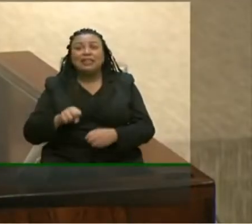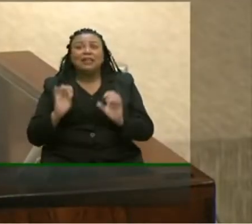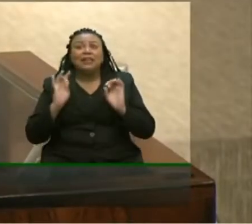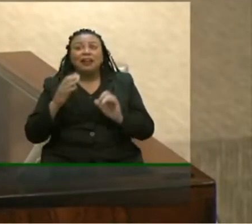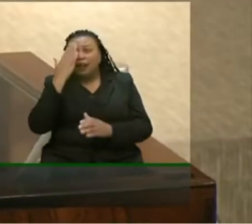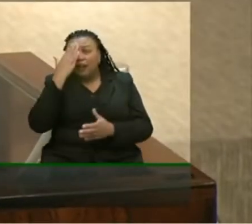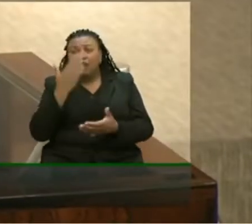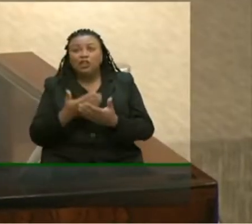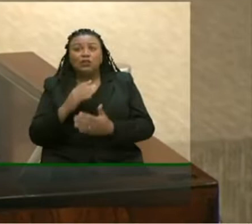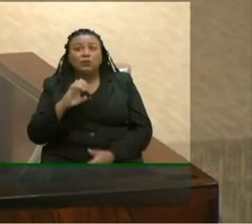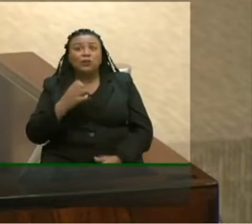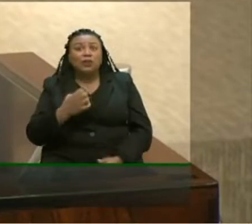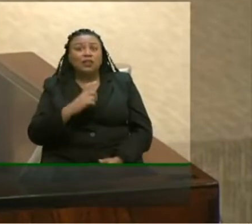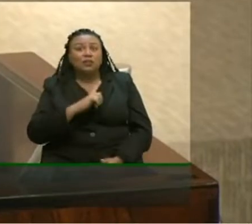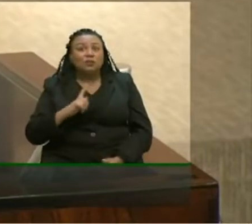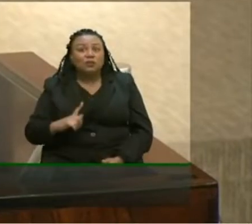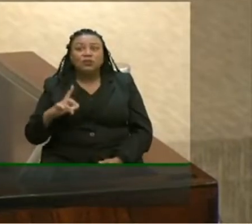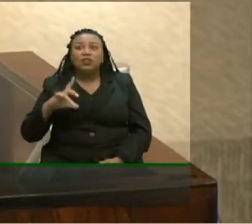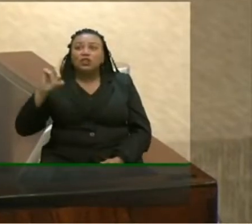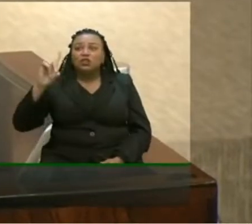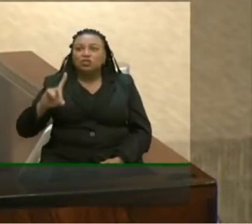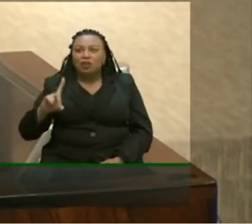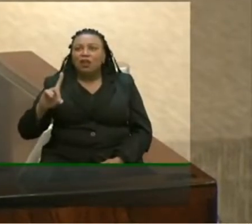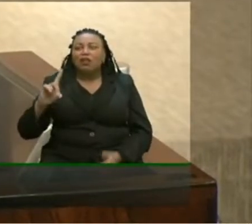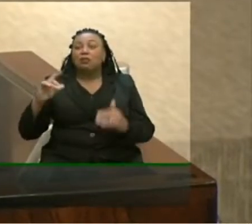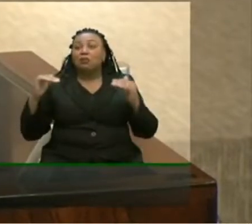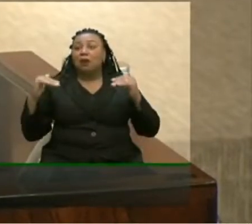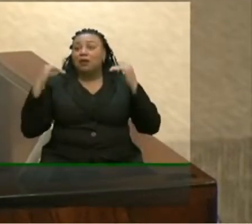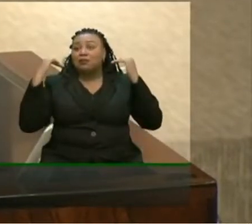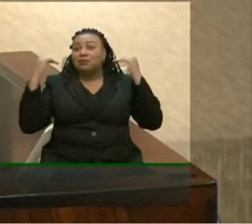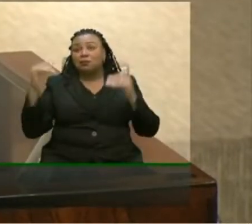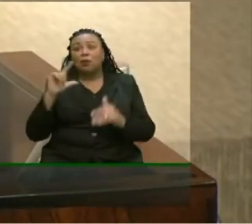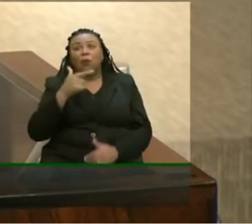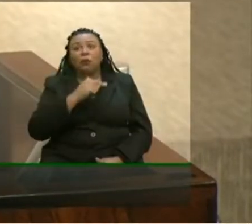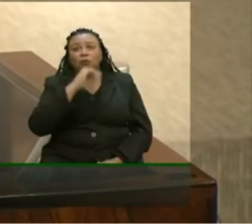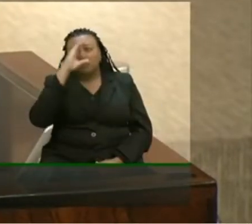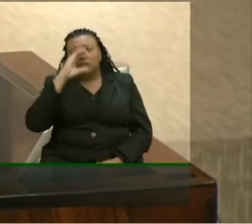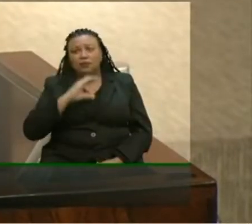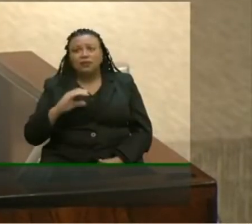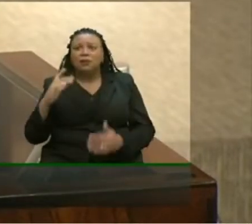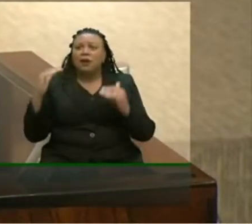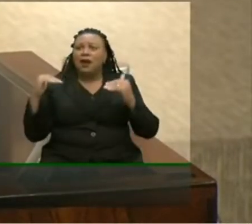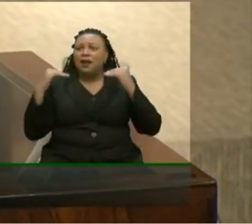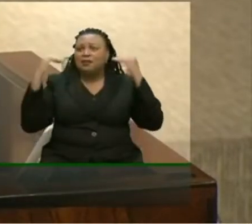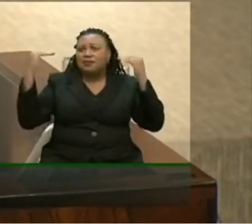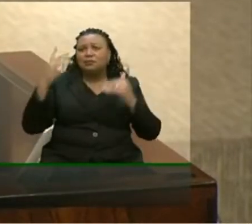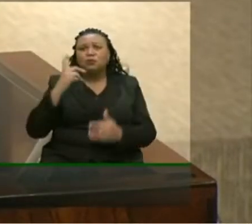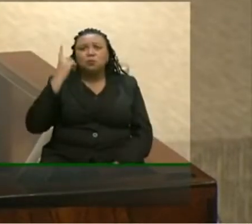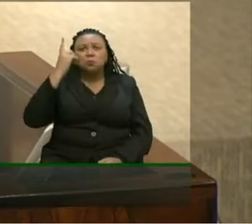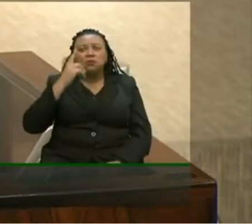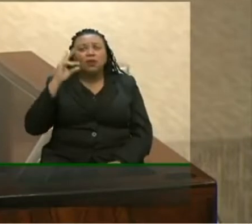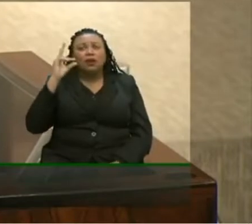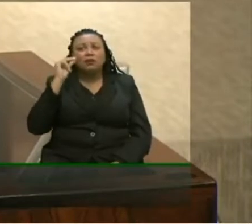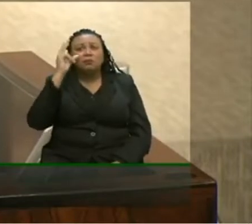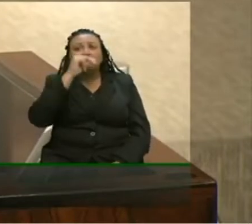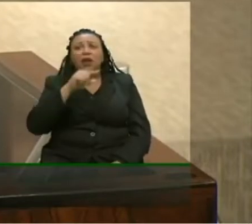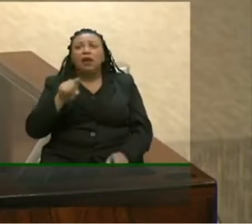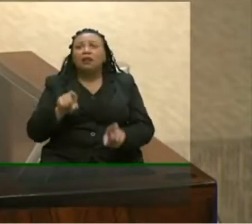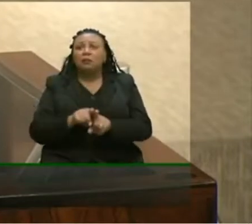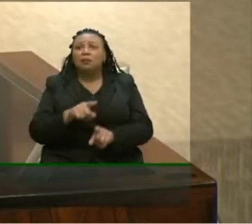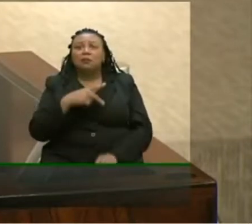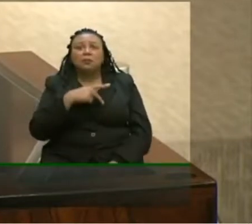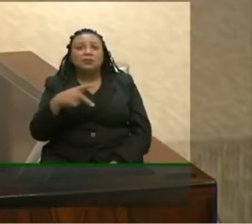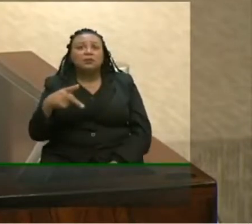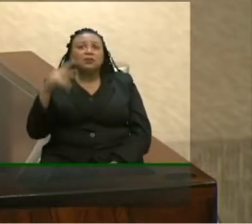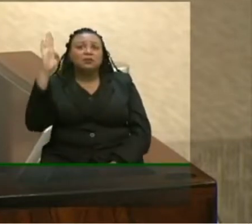que ex-governadores devem ter, sim, um direito acima dos outros cidadãos, devem ter um direito acima de deputados, de prefeitos, até do Presidente da República.